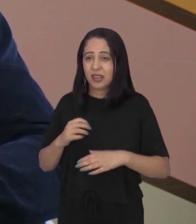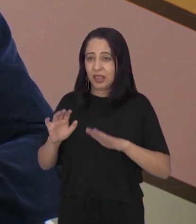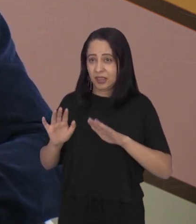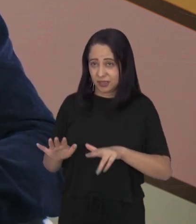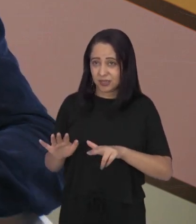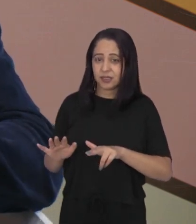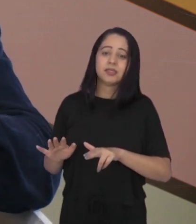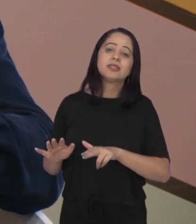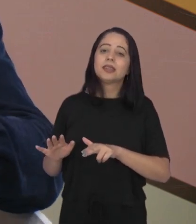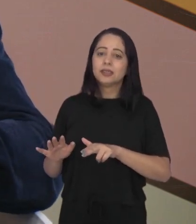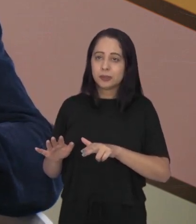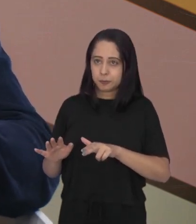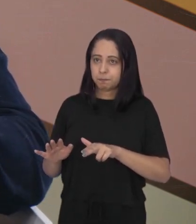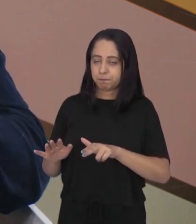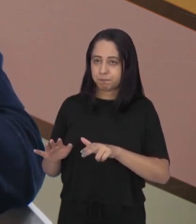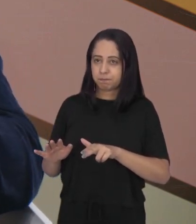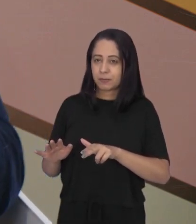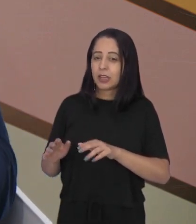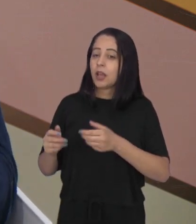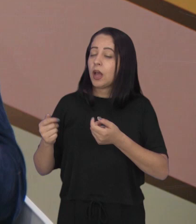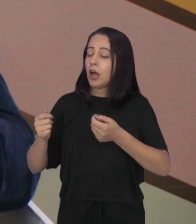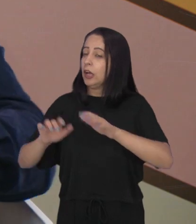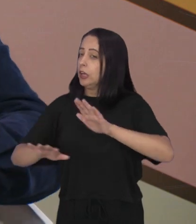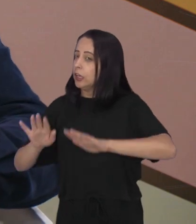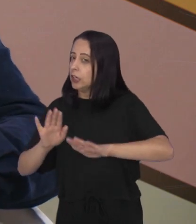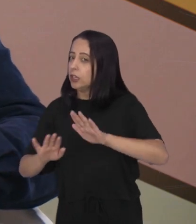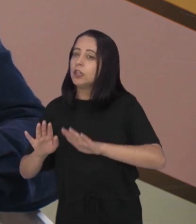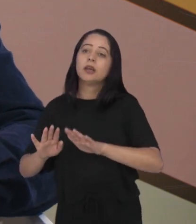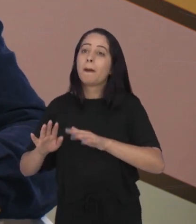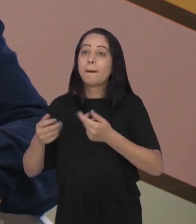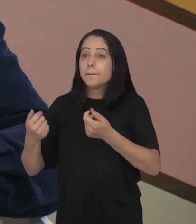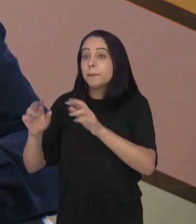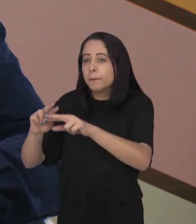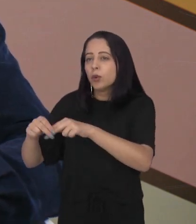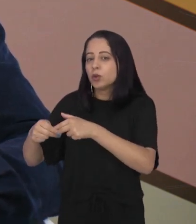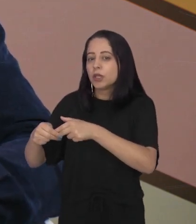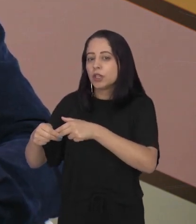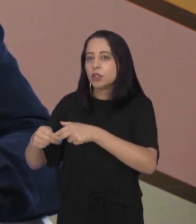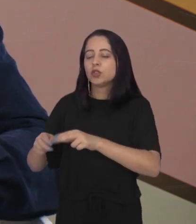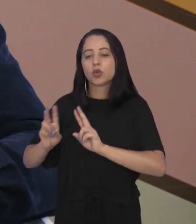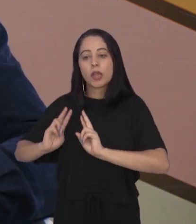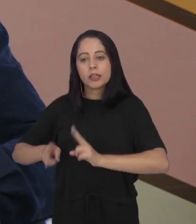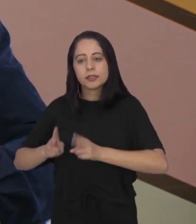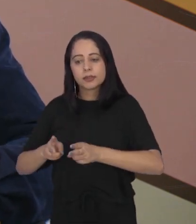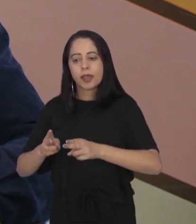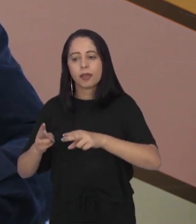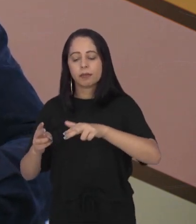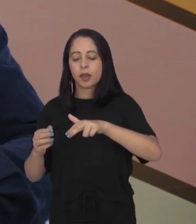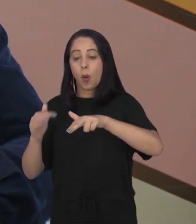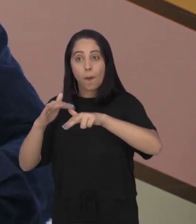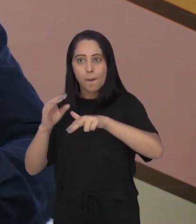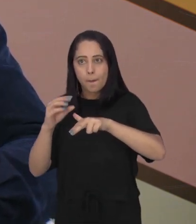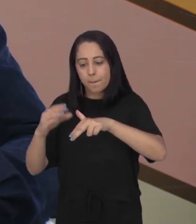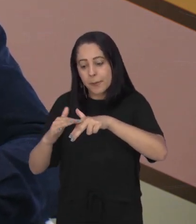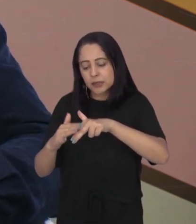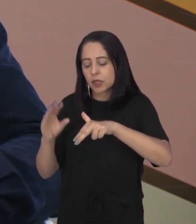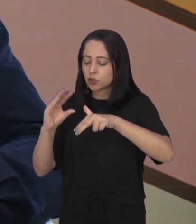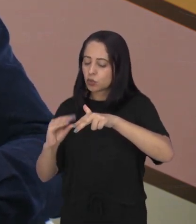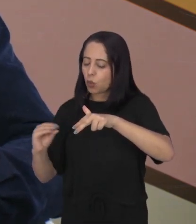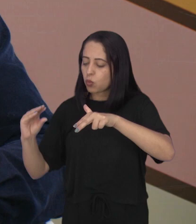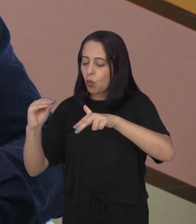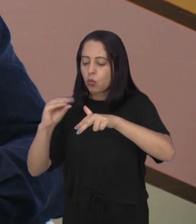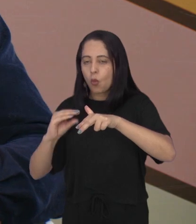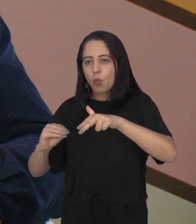Então lidar com esse contexto junto ao paciente, no sentido de dar um suporte para ele elaborar os sentimentos,